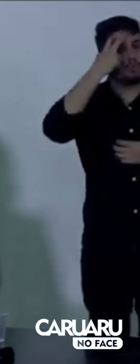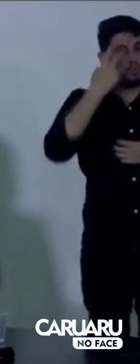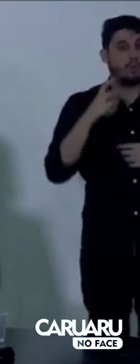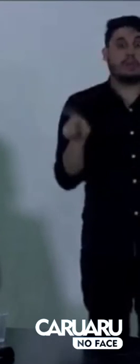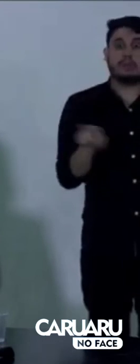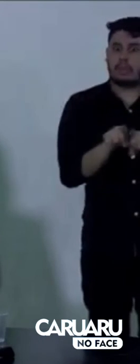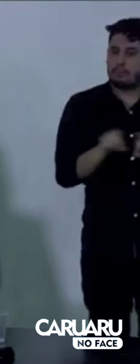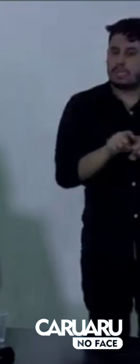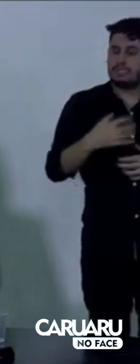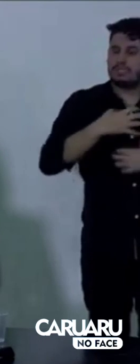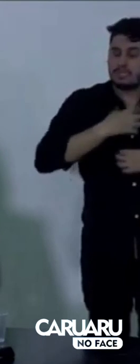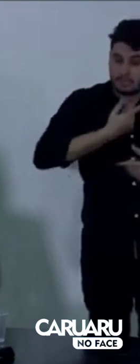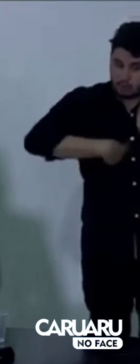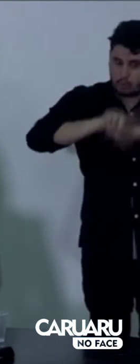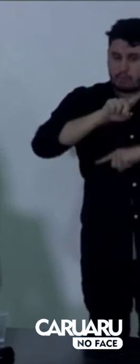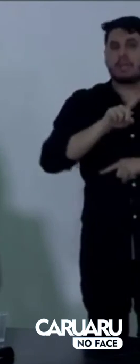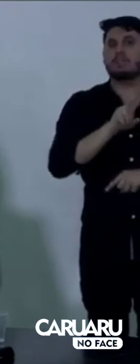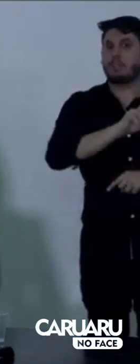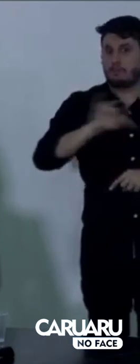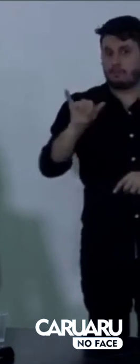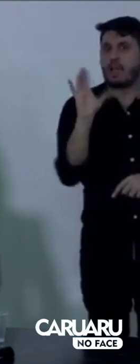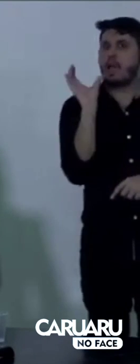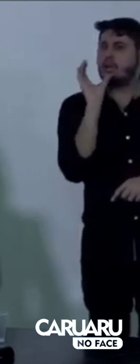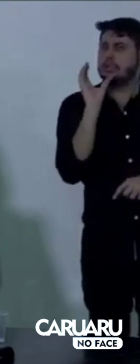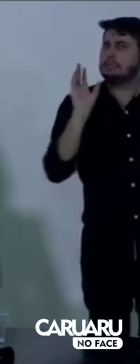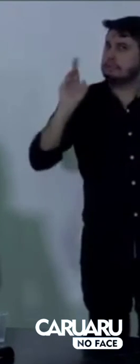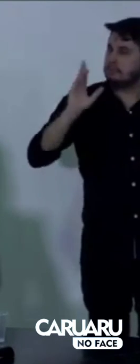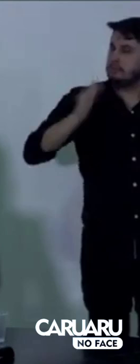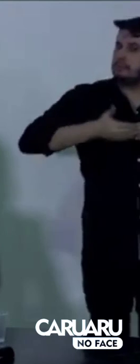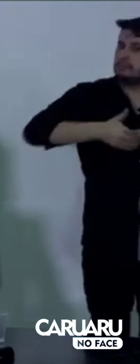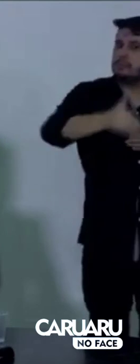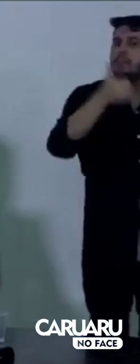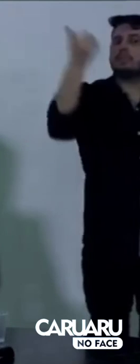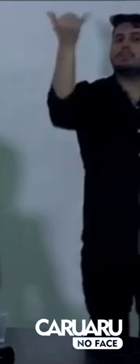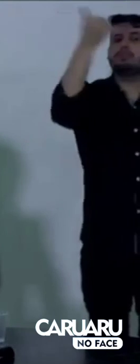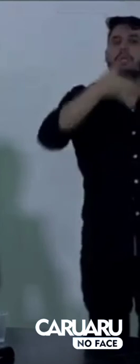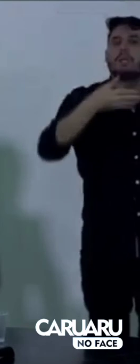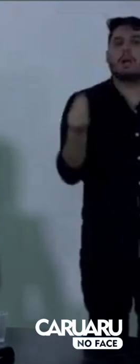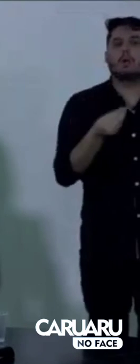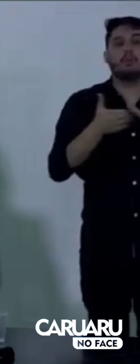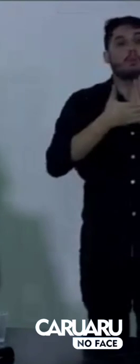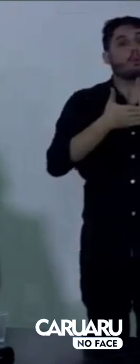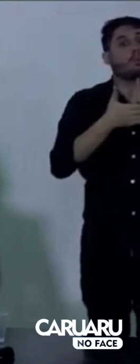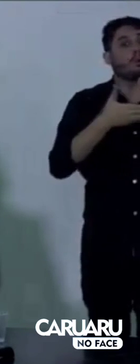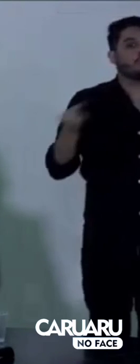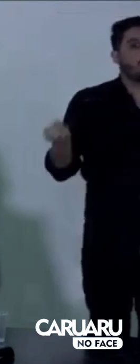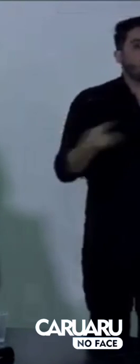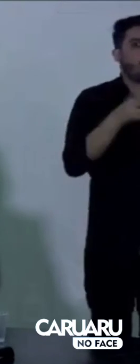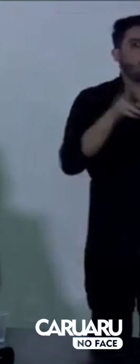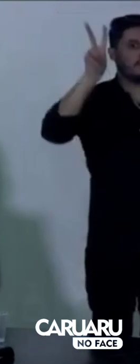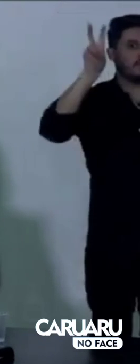a gente possa, muito em breve, falar sobre a nova forma, para este ano, de fazer o nosso São João.